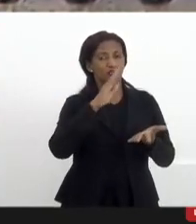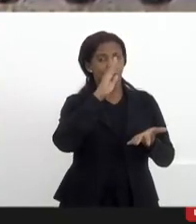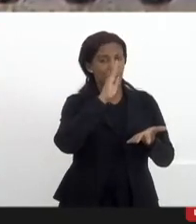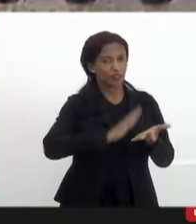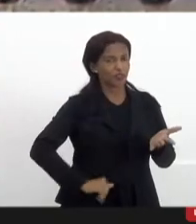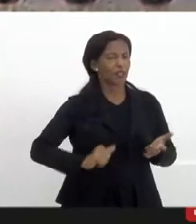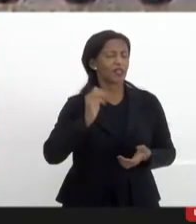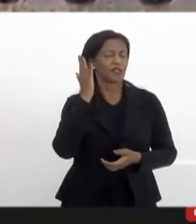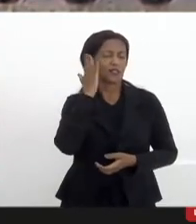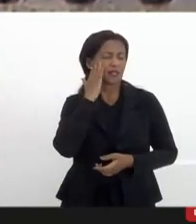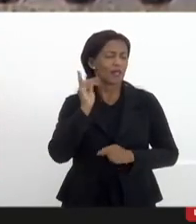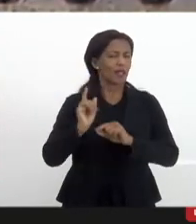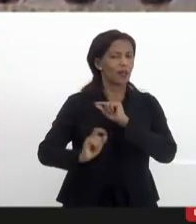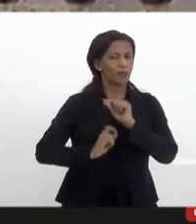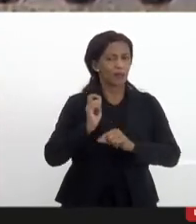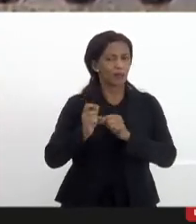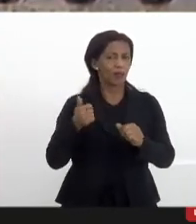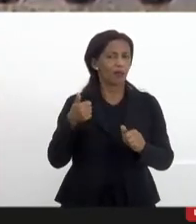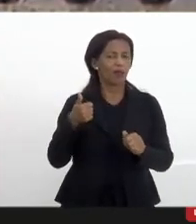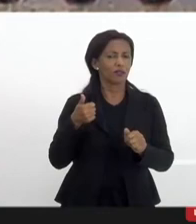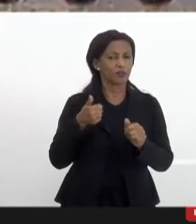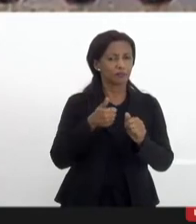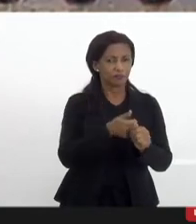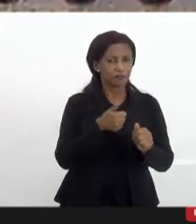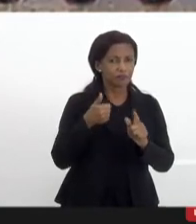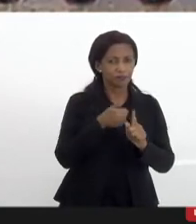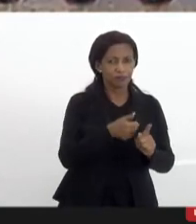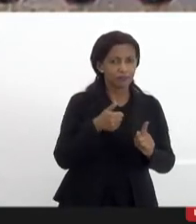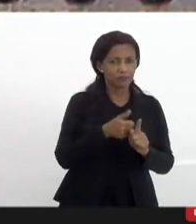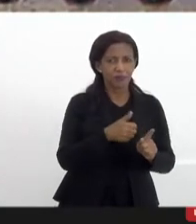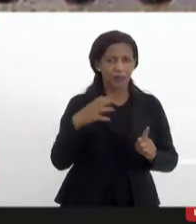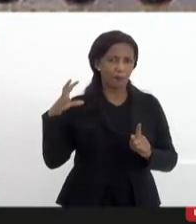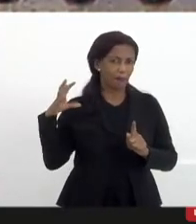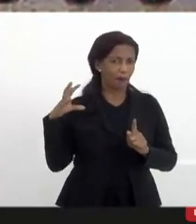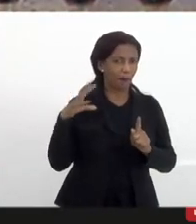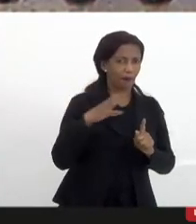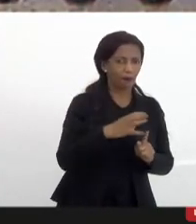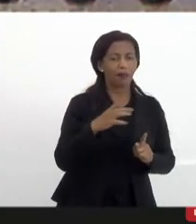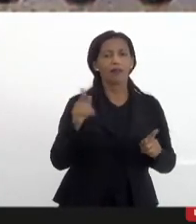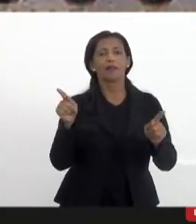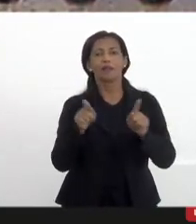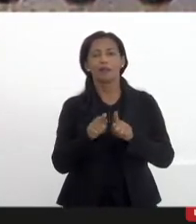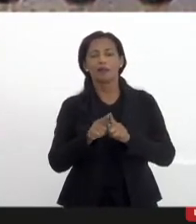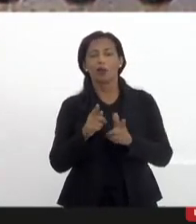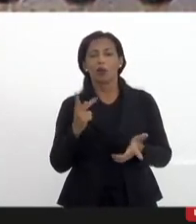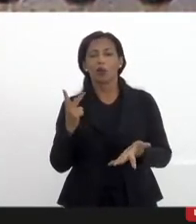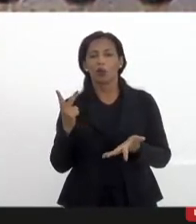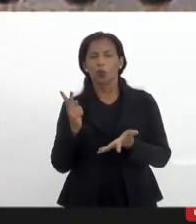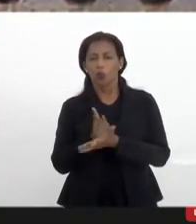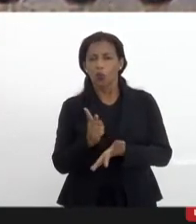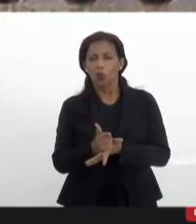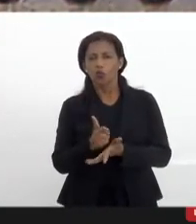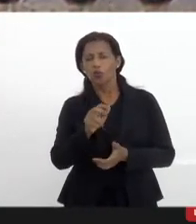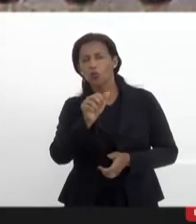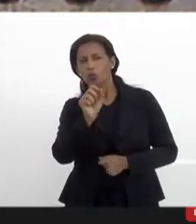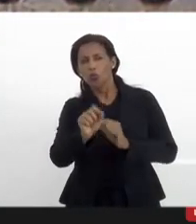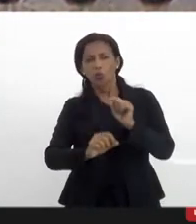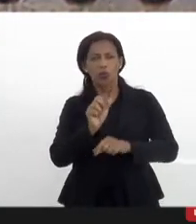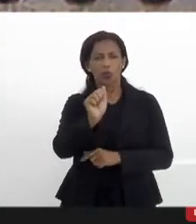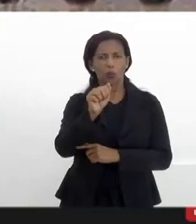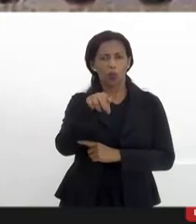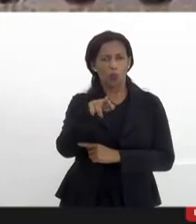sabe bem o que foram as grandes percepções que ainda continuam a despeito do que o Inácio o Ângelo Inácio